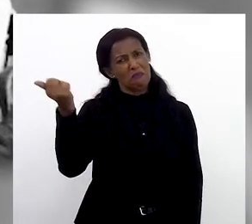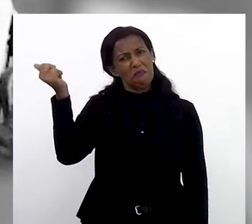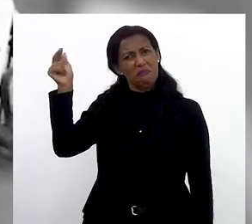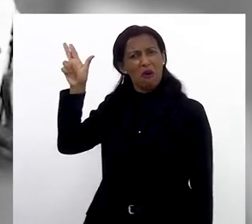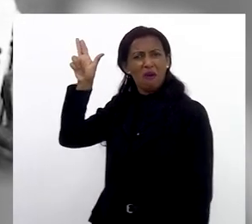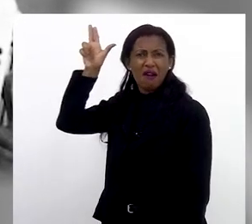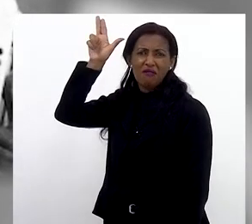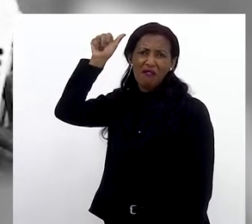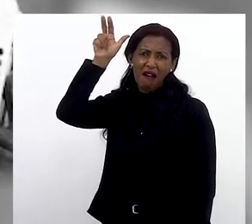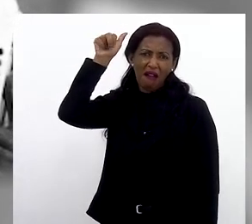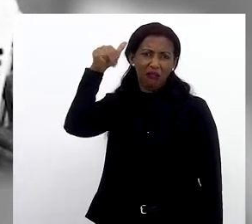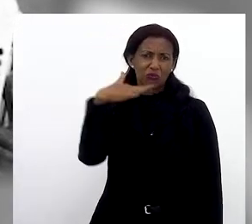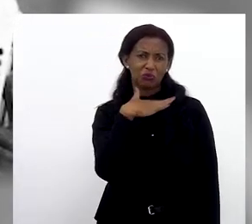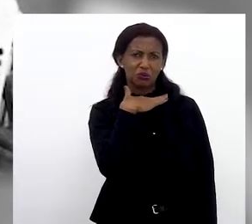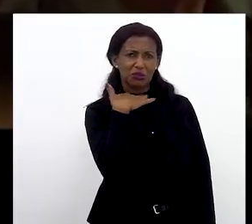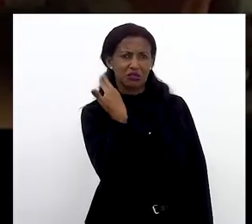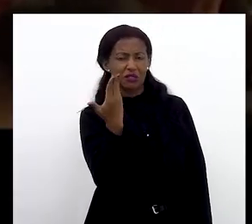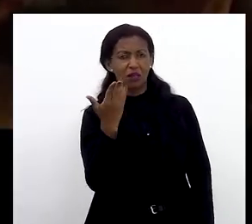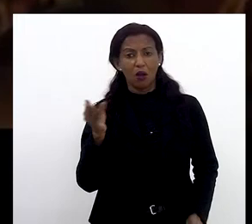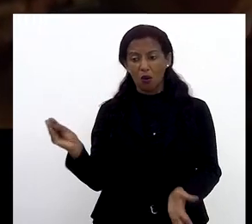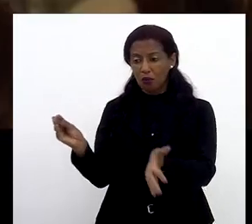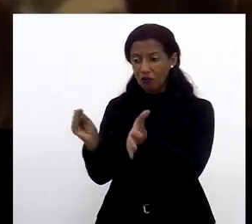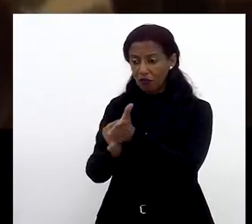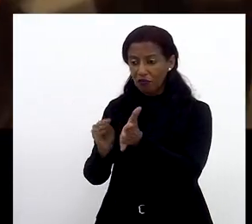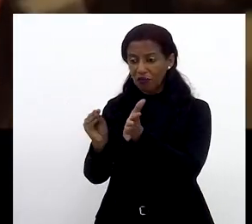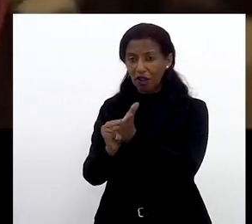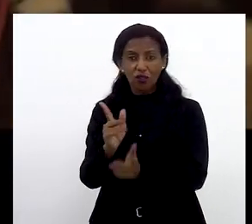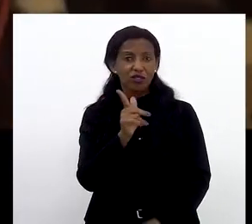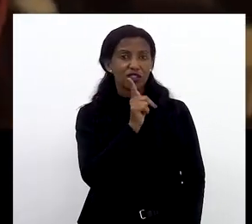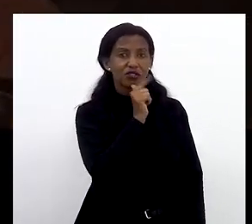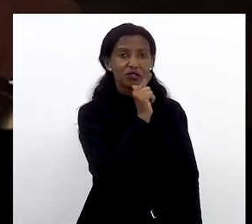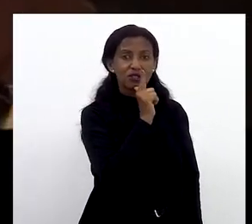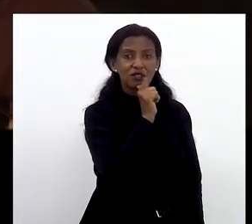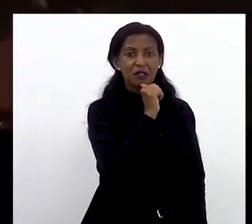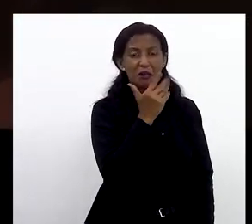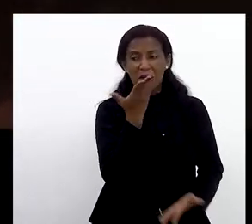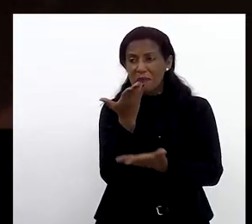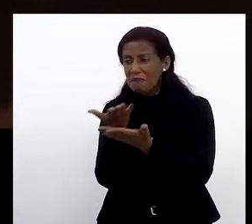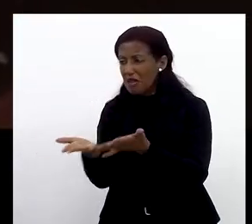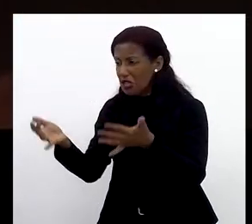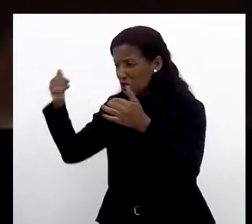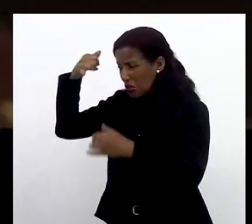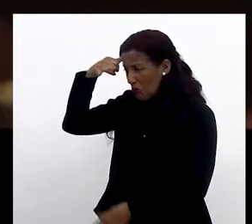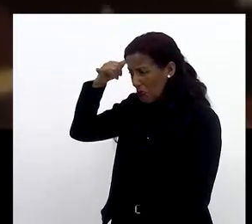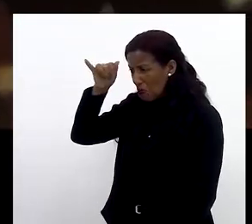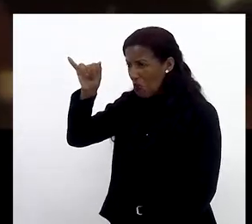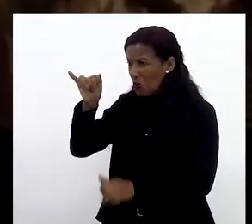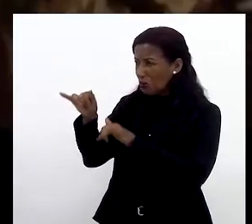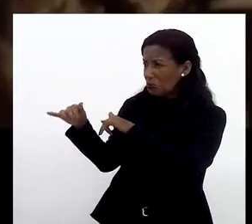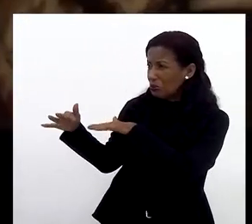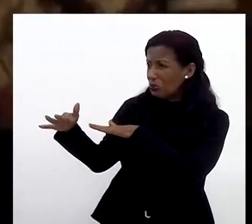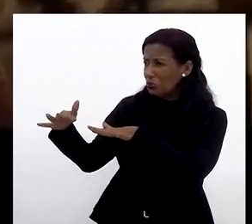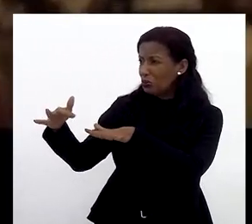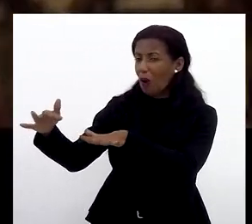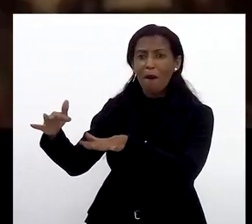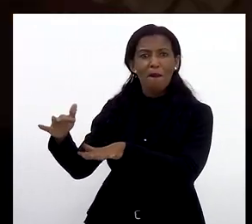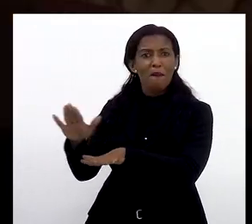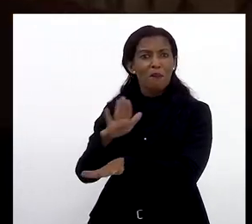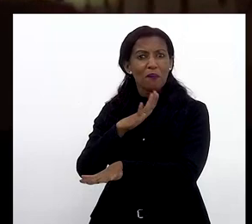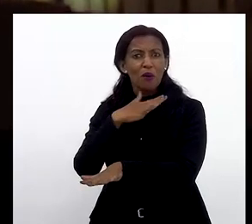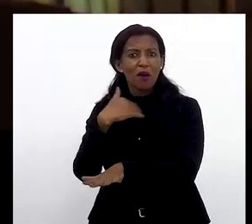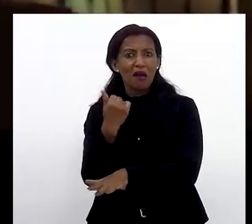sede, meu alazão. Por falta d'água, perdi meu gado,